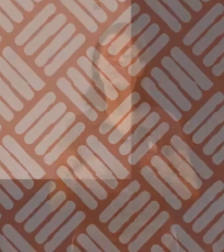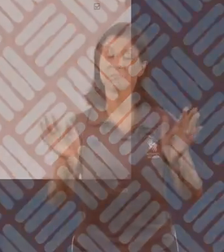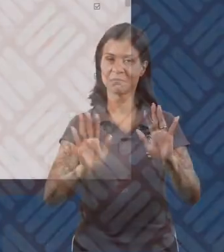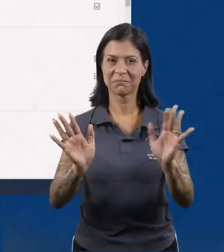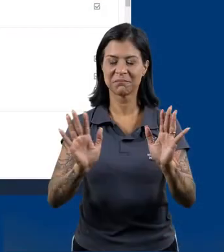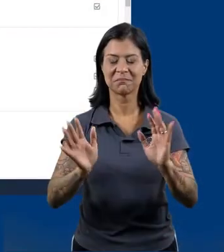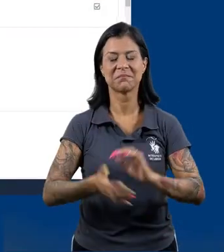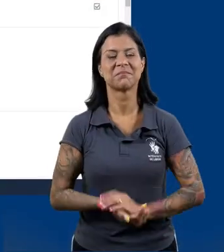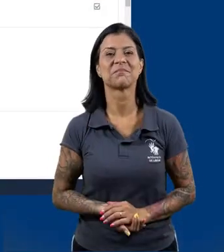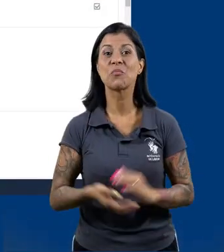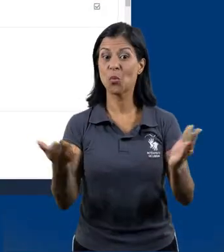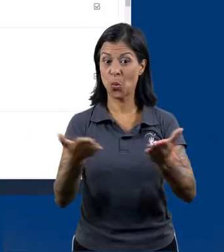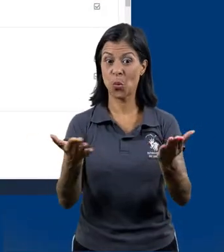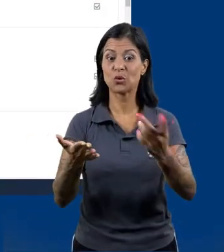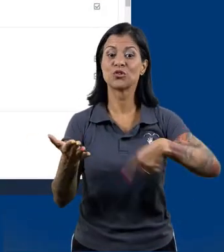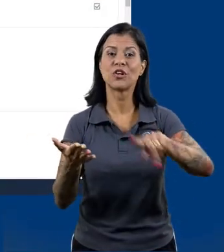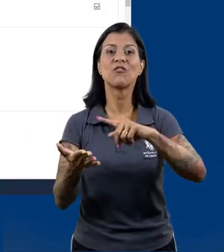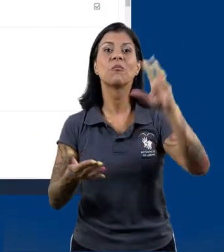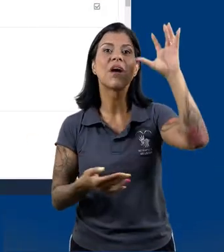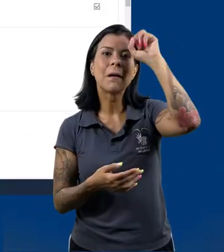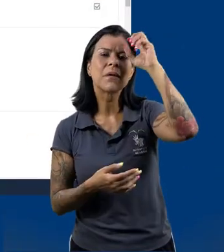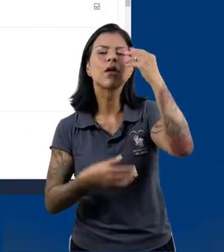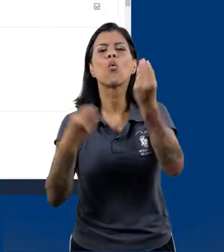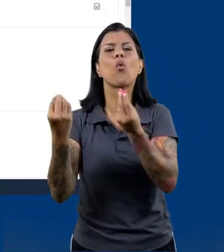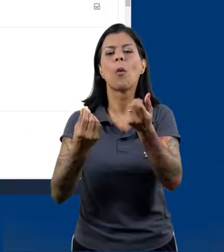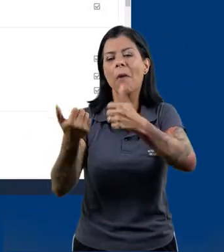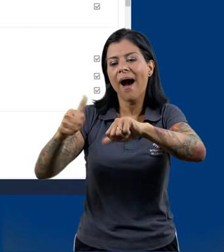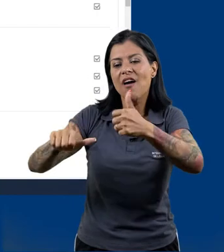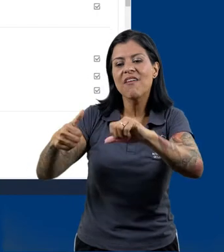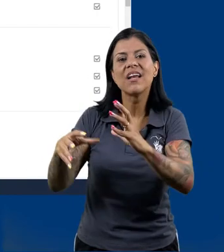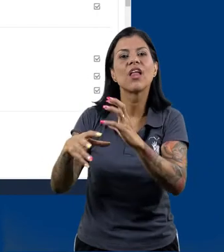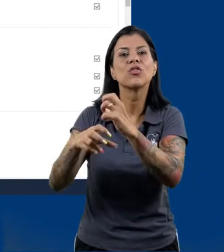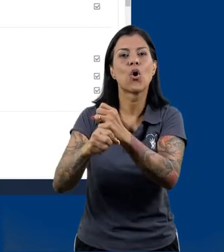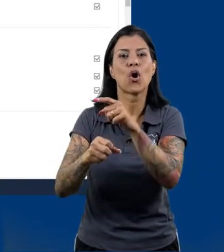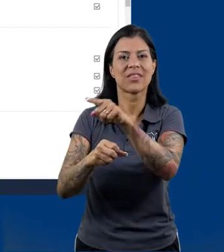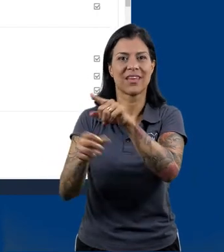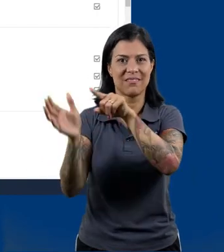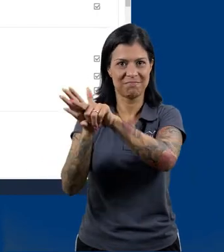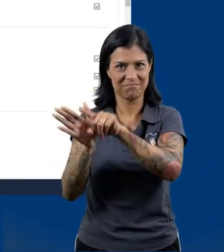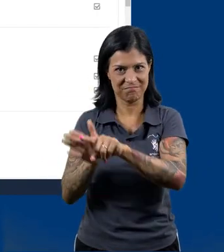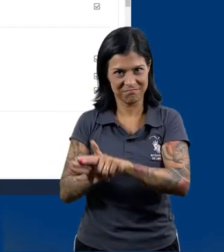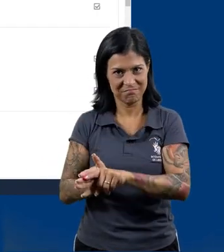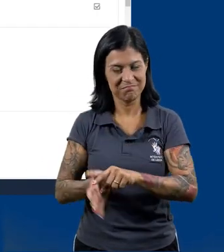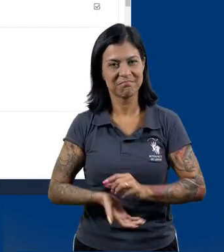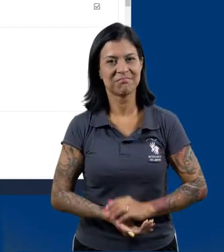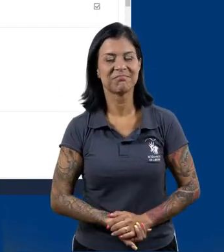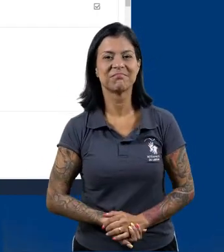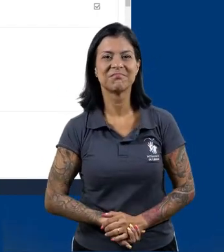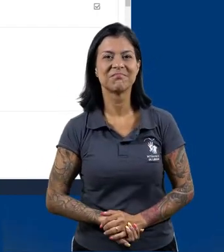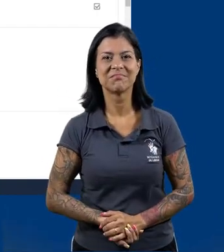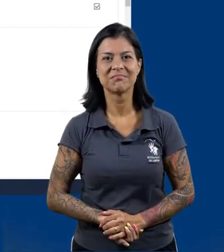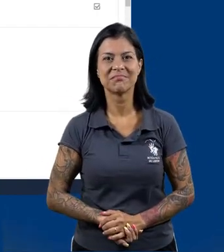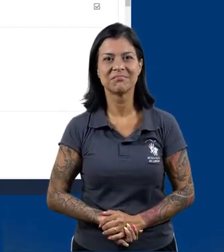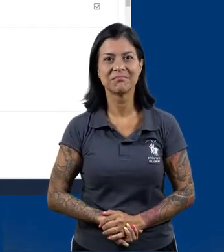Olá, hoje aprenderemos a avaliar uma atividade do tipo questionário.